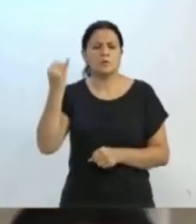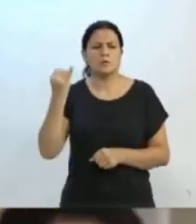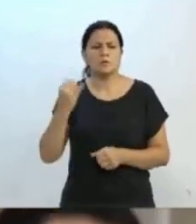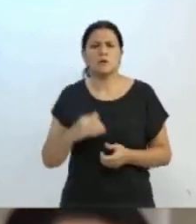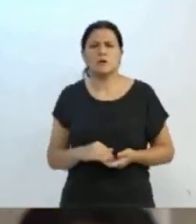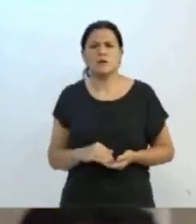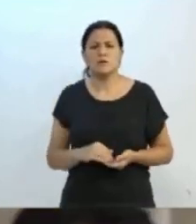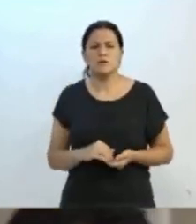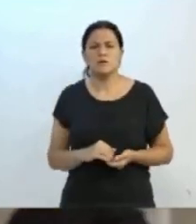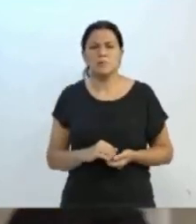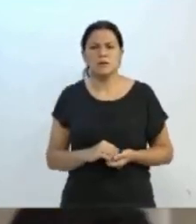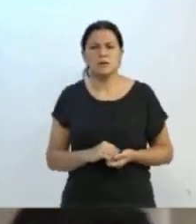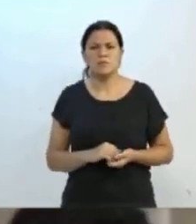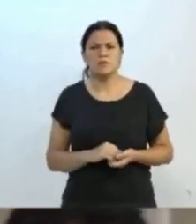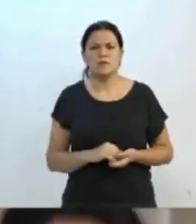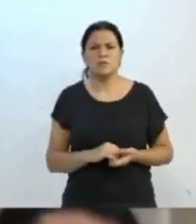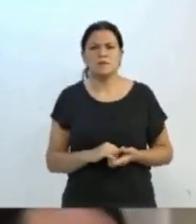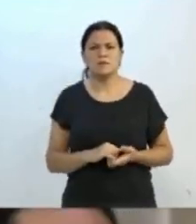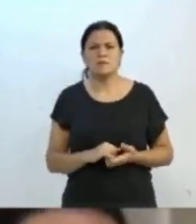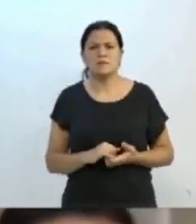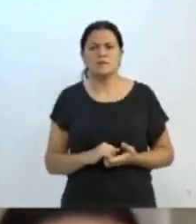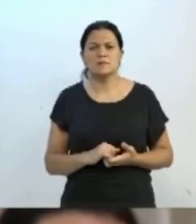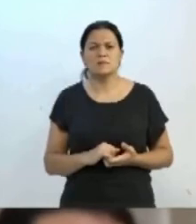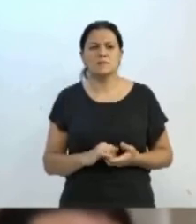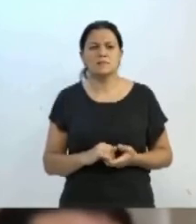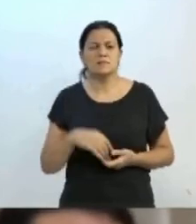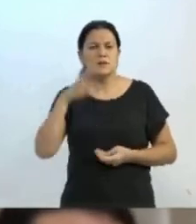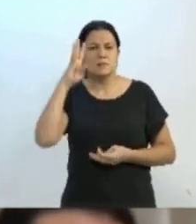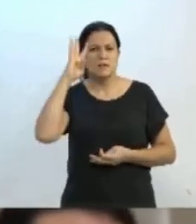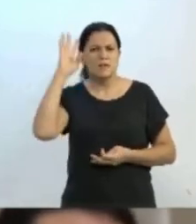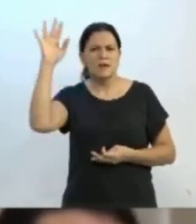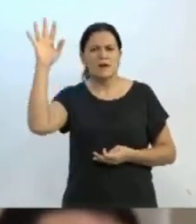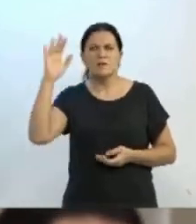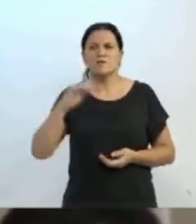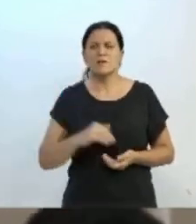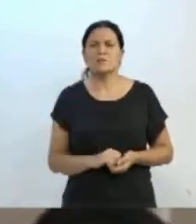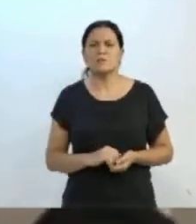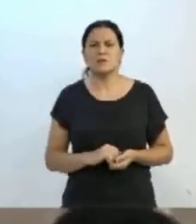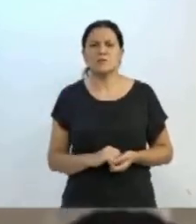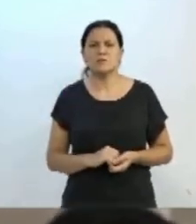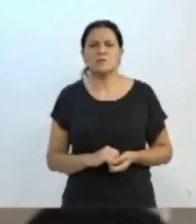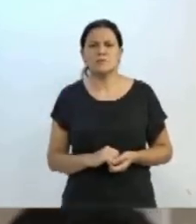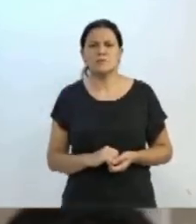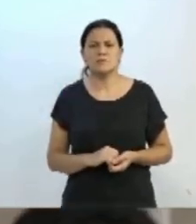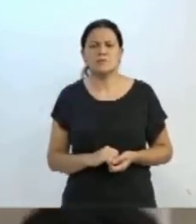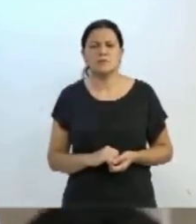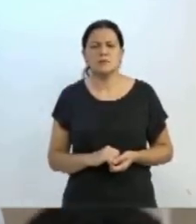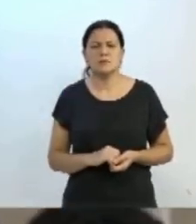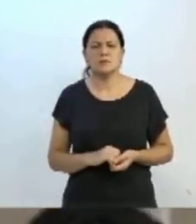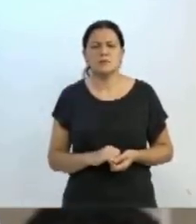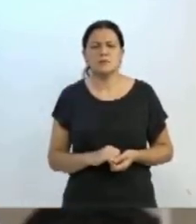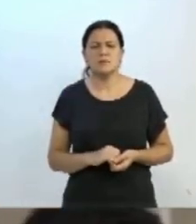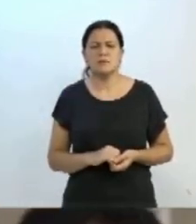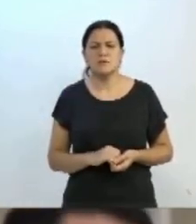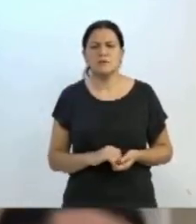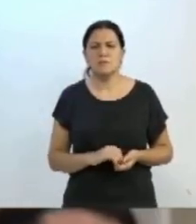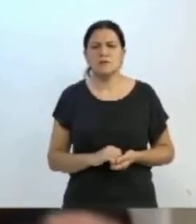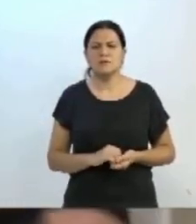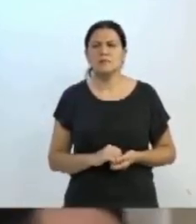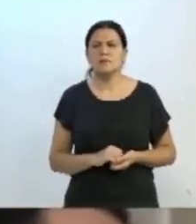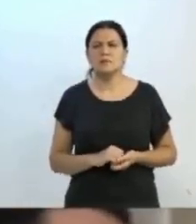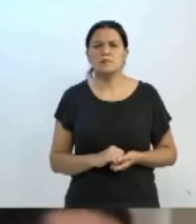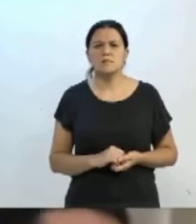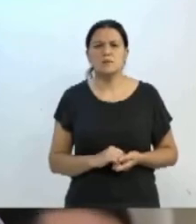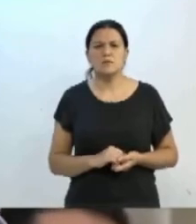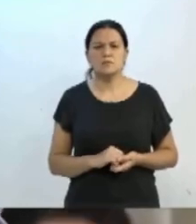Eu imagino que também deve ser coincidência com o período agora da Páscoa, todo esse sentimento que vem